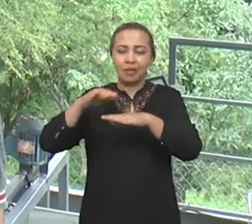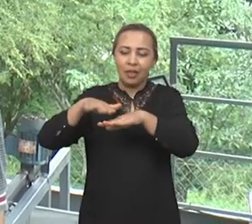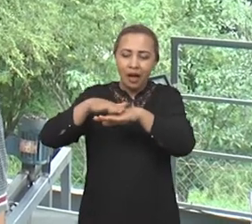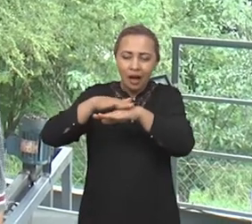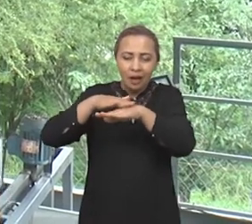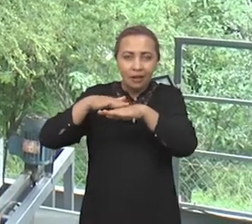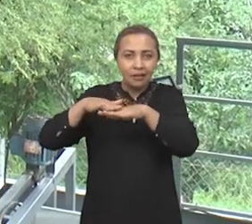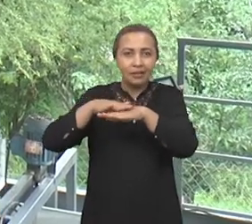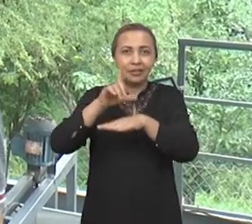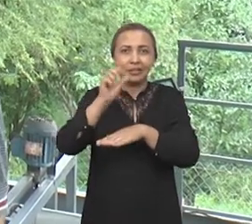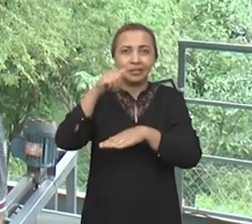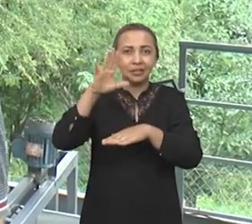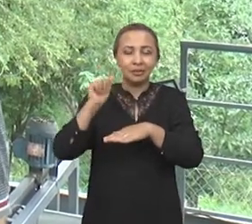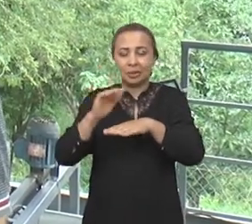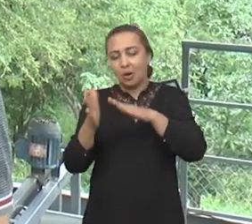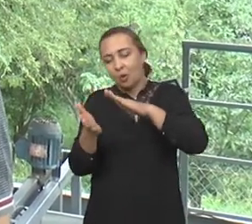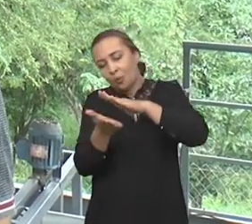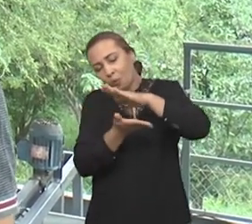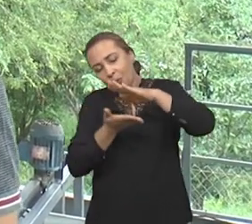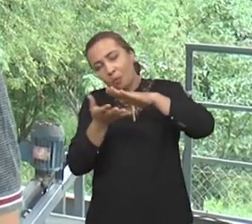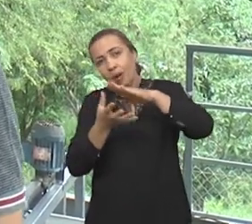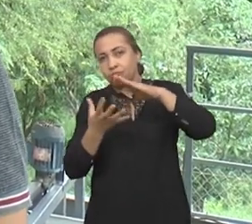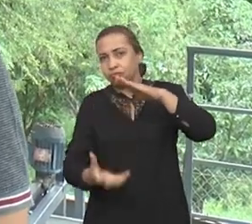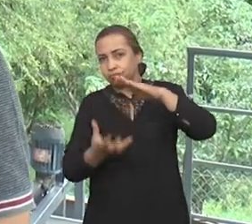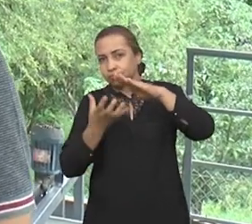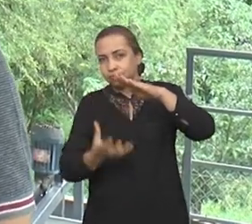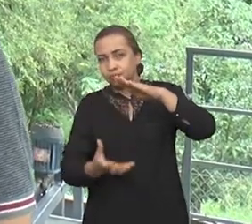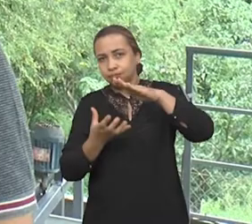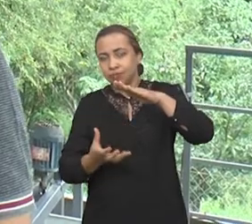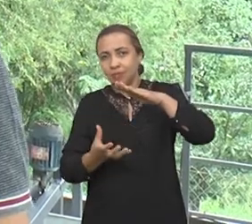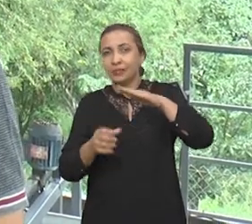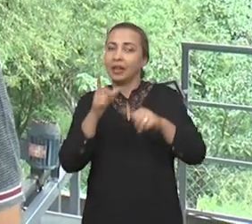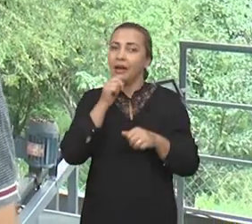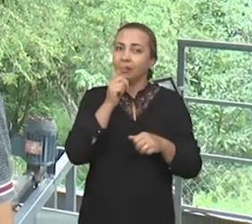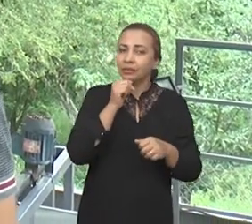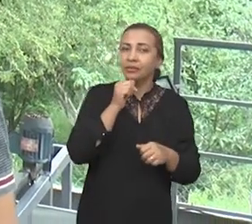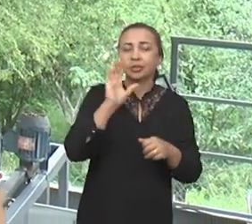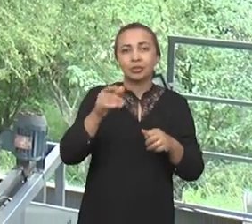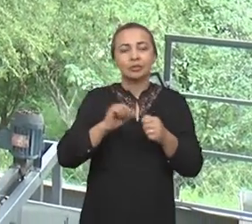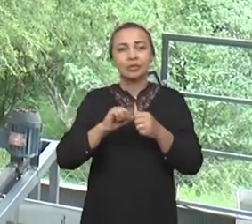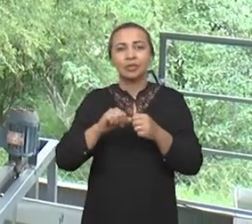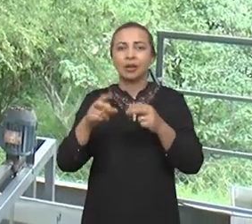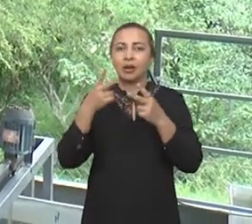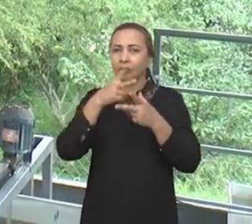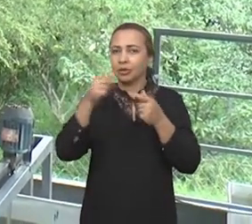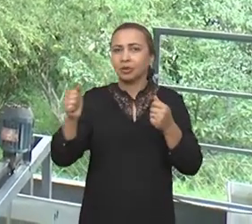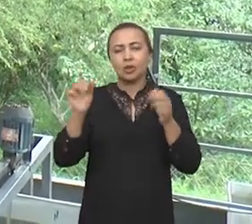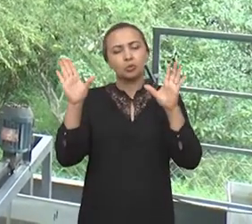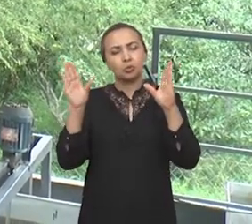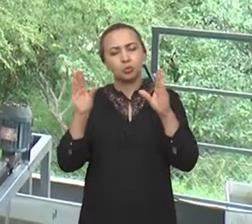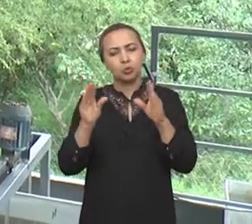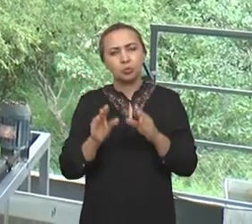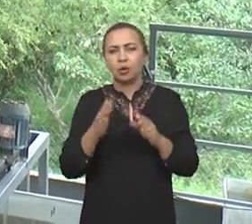e os flocos vão ficar embaixo. Então, essa coleta dessa água decantada, ela já é feita com uma velocidade bem menor